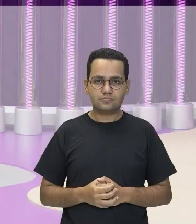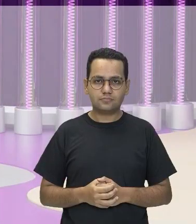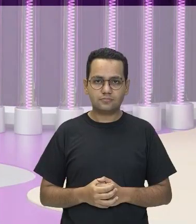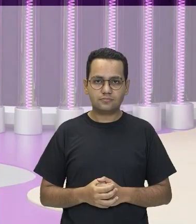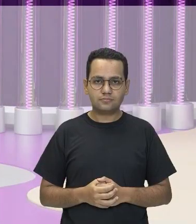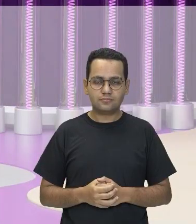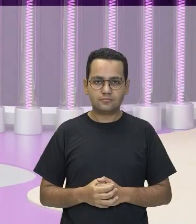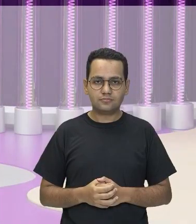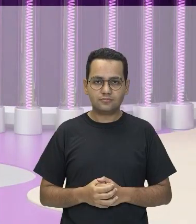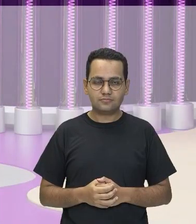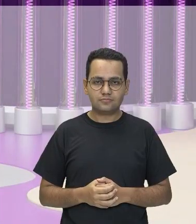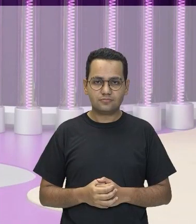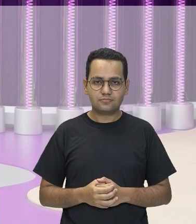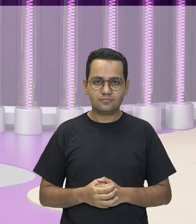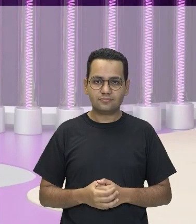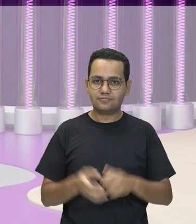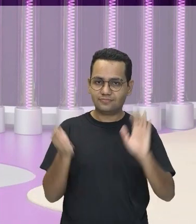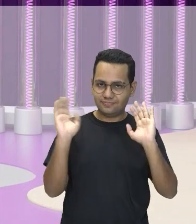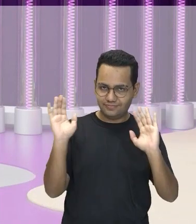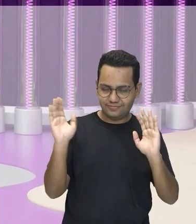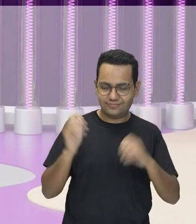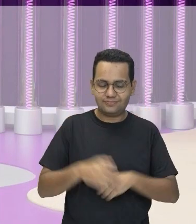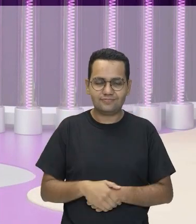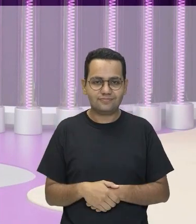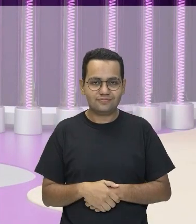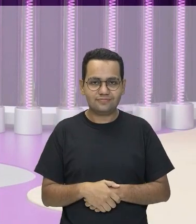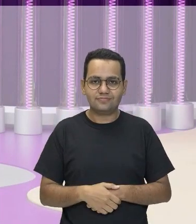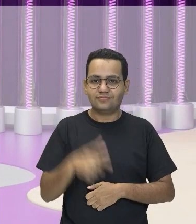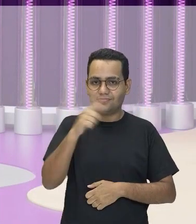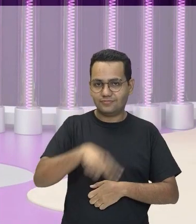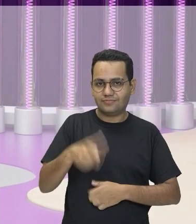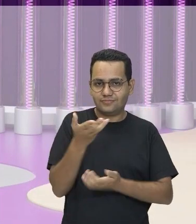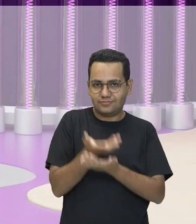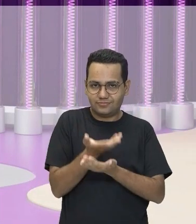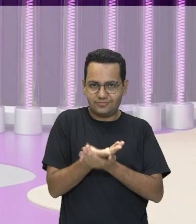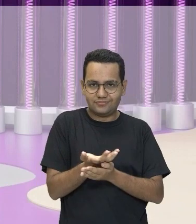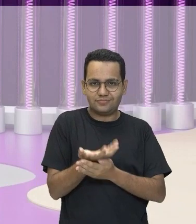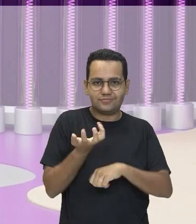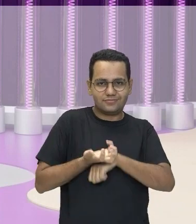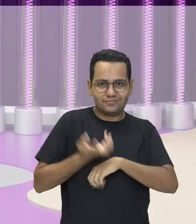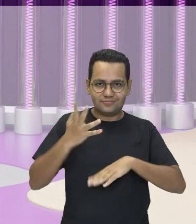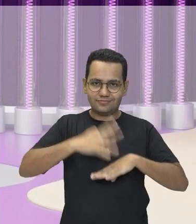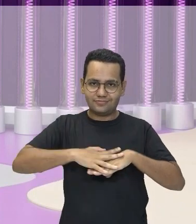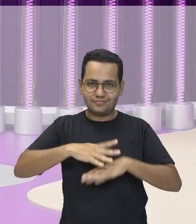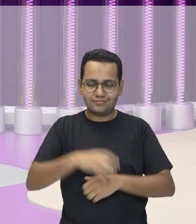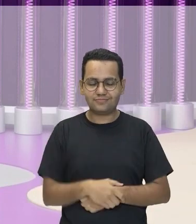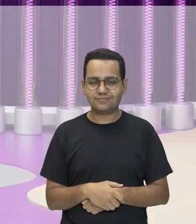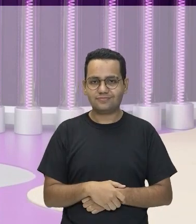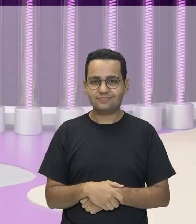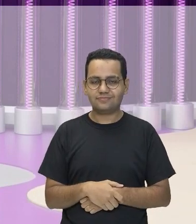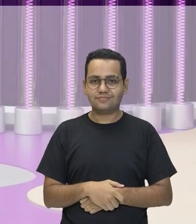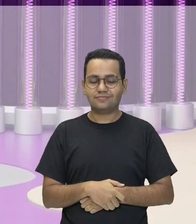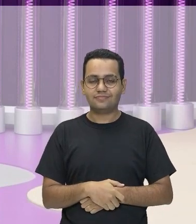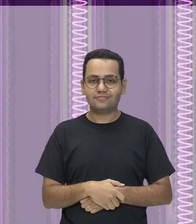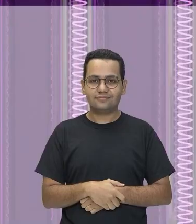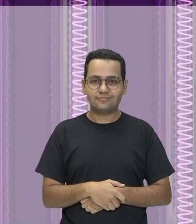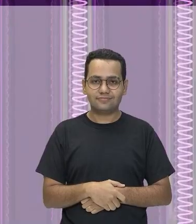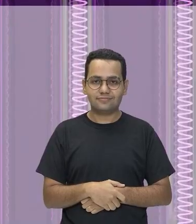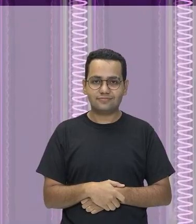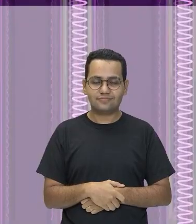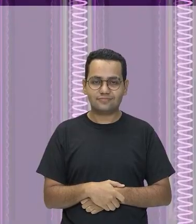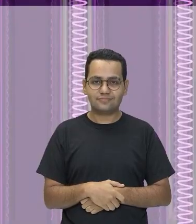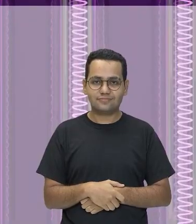Olá! Estamos aqui para mais uma aula de Matemática do Ensino Fundamental 2.